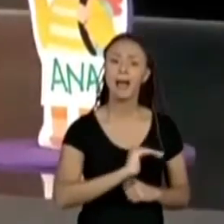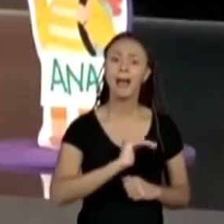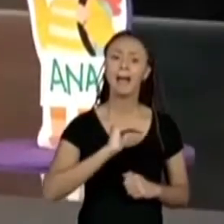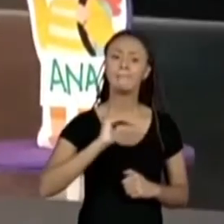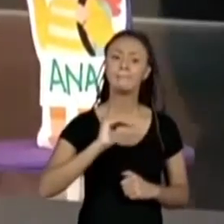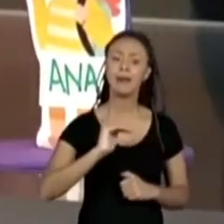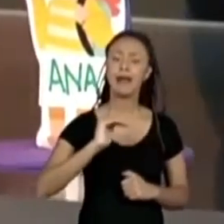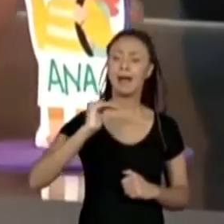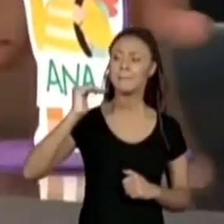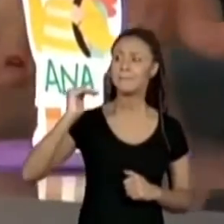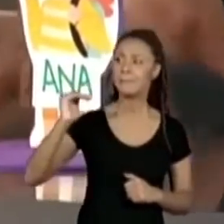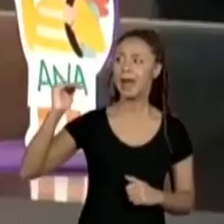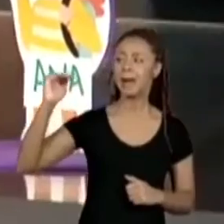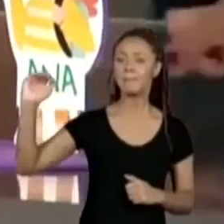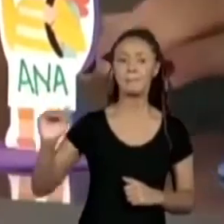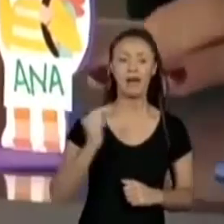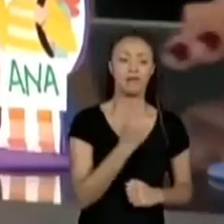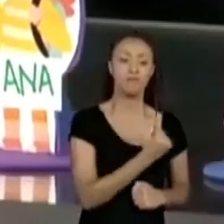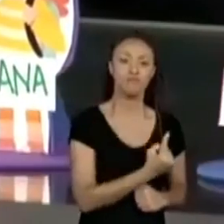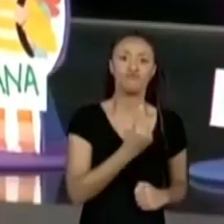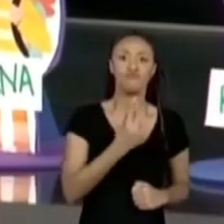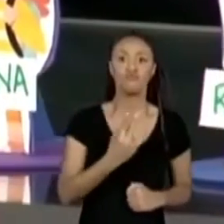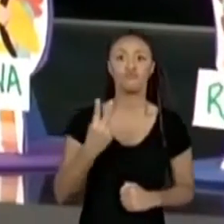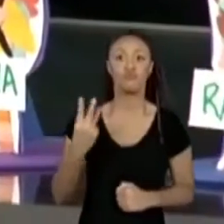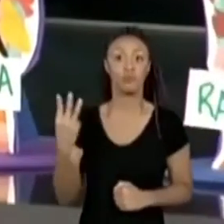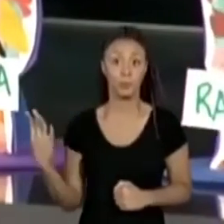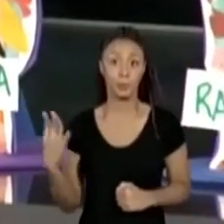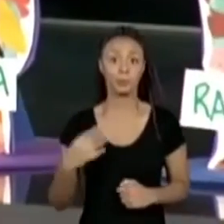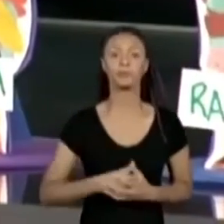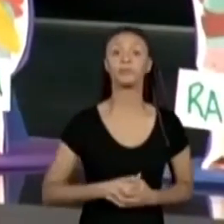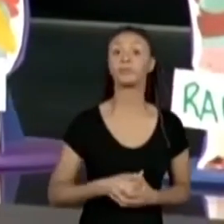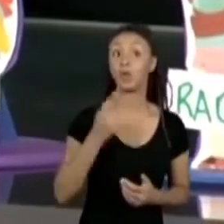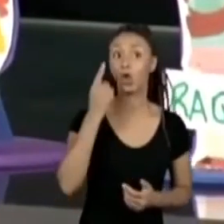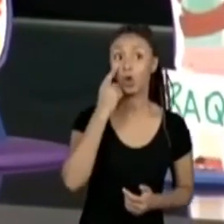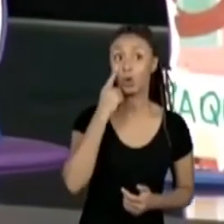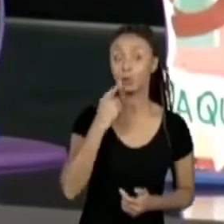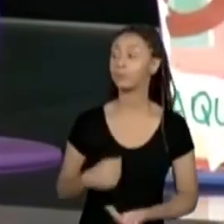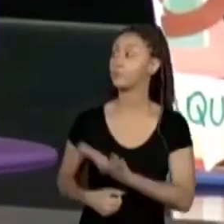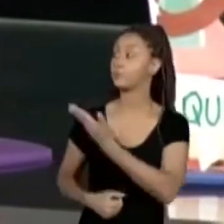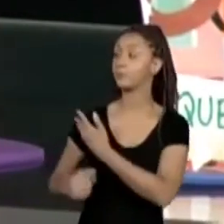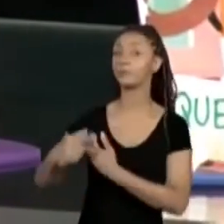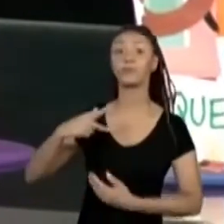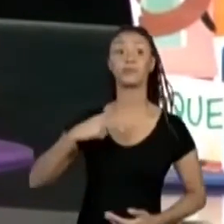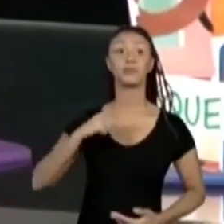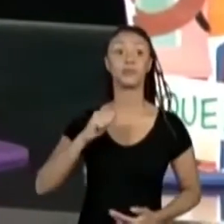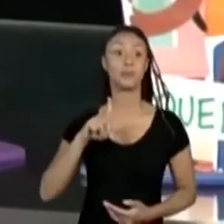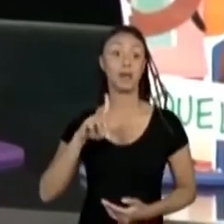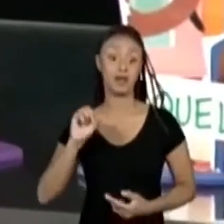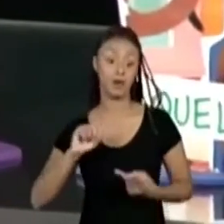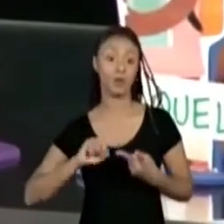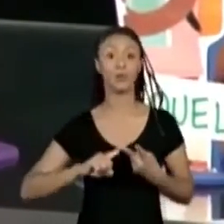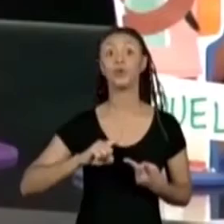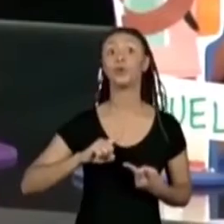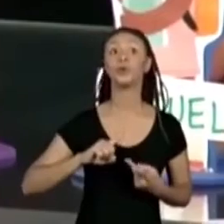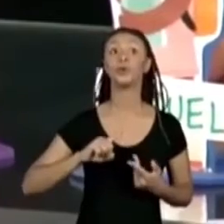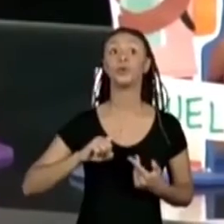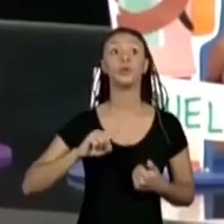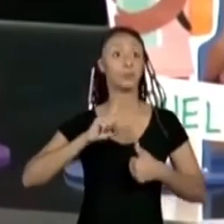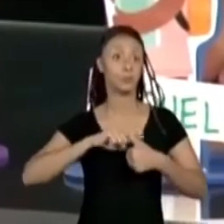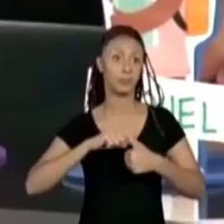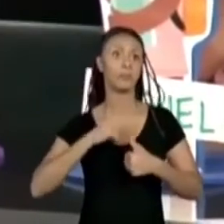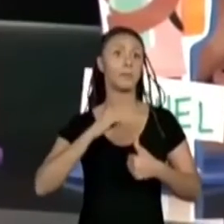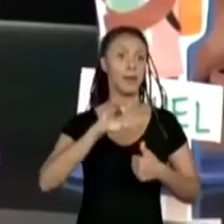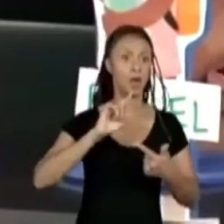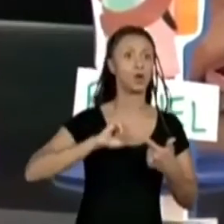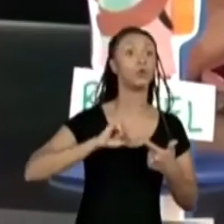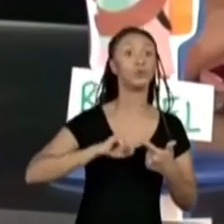me escondi também. Olha só. A gente tem aqui o Paulo, a Juliana, que ele também tem uma amiga